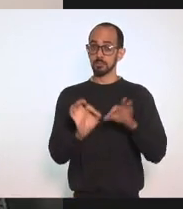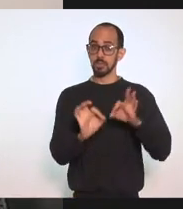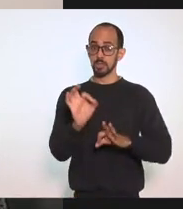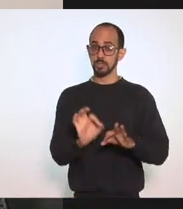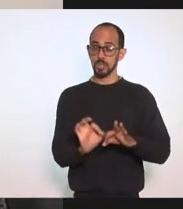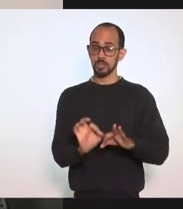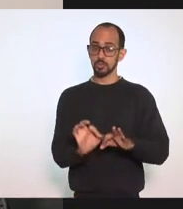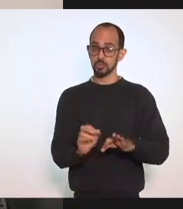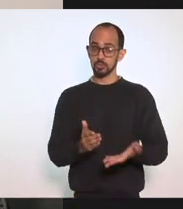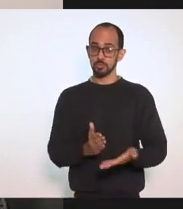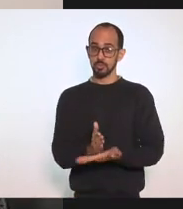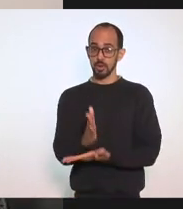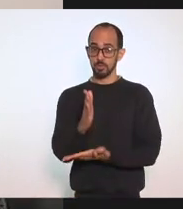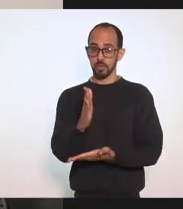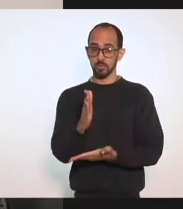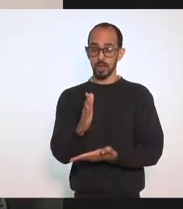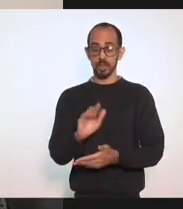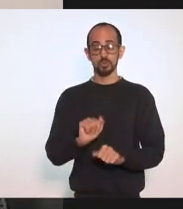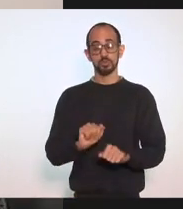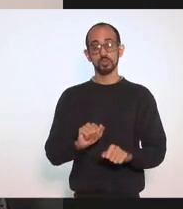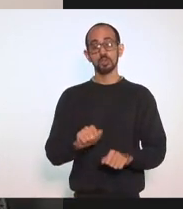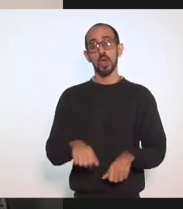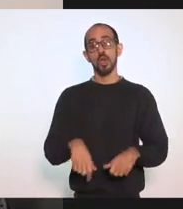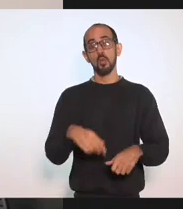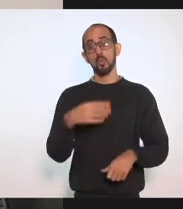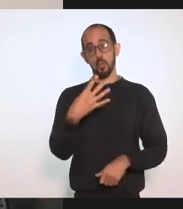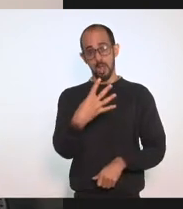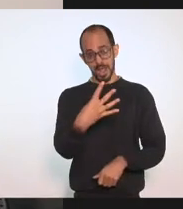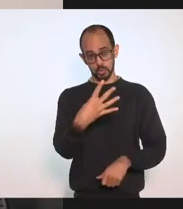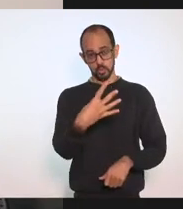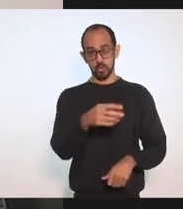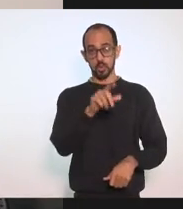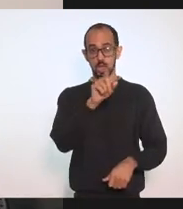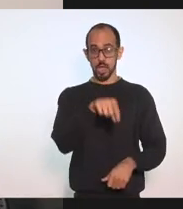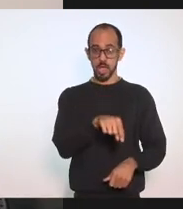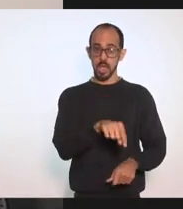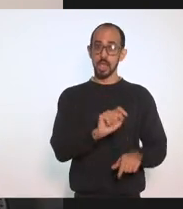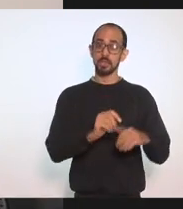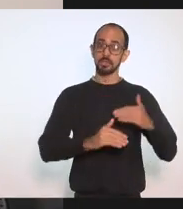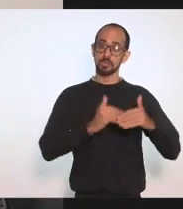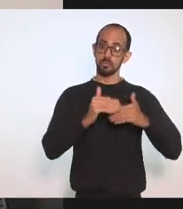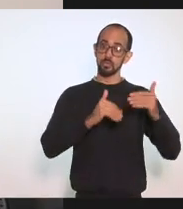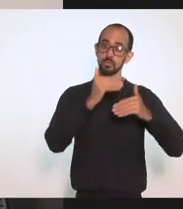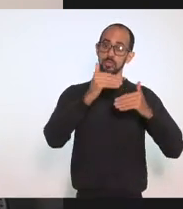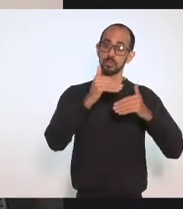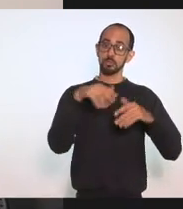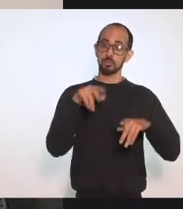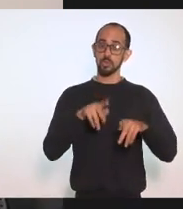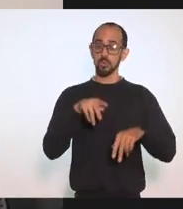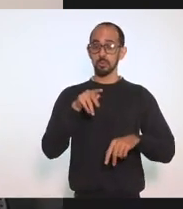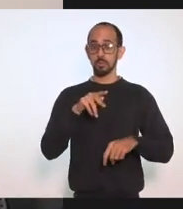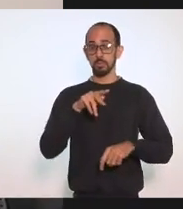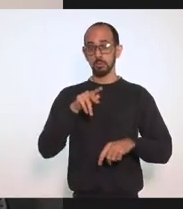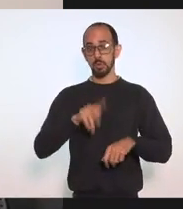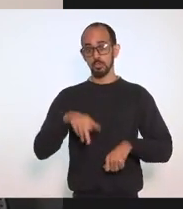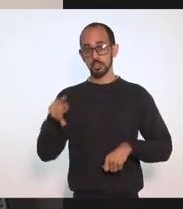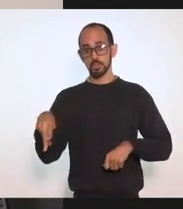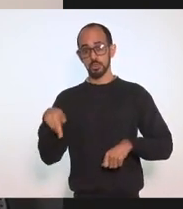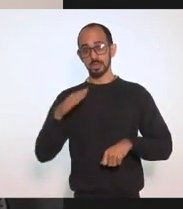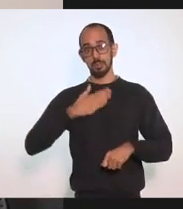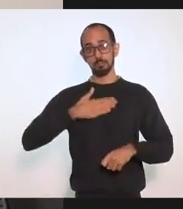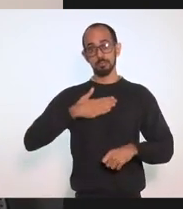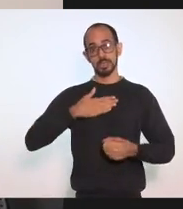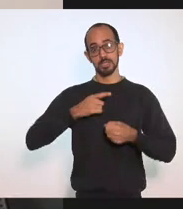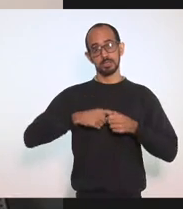vencedores Dos quais Quatro deles Foram desenvolvidos Por professoras Da minha cidade Angra